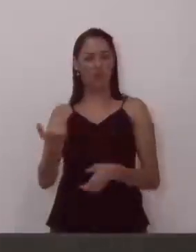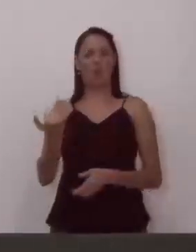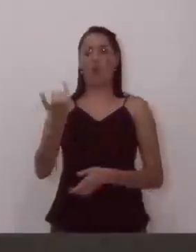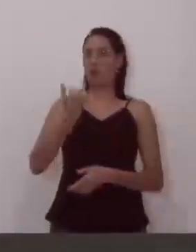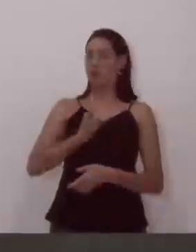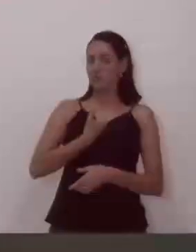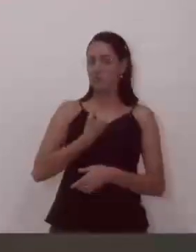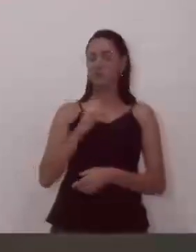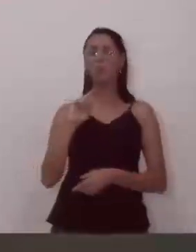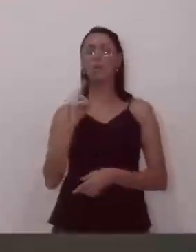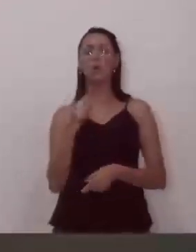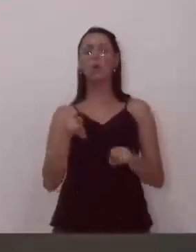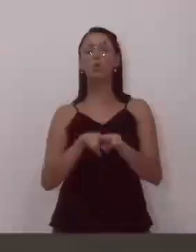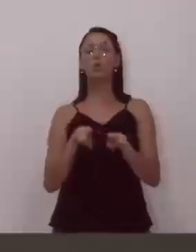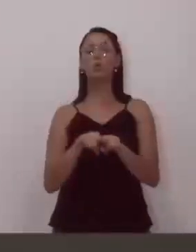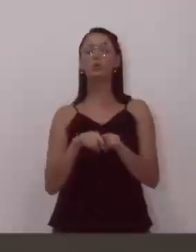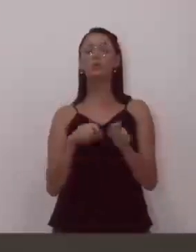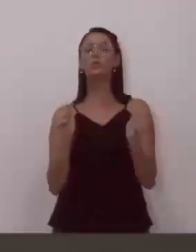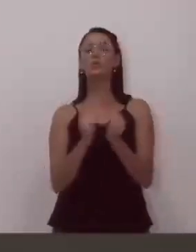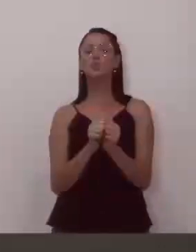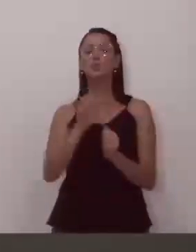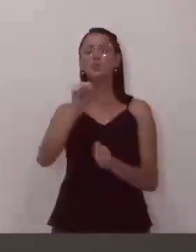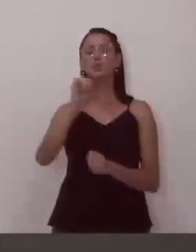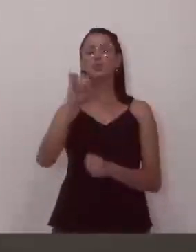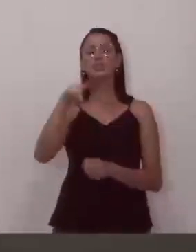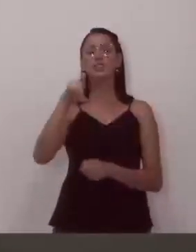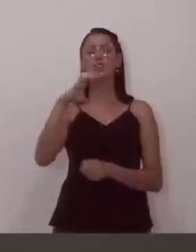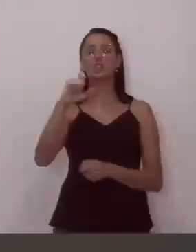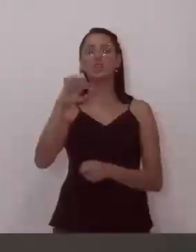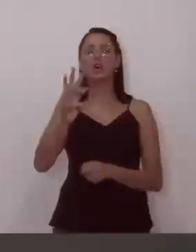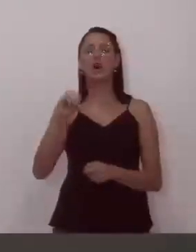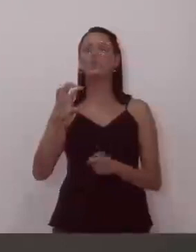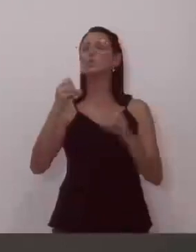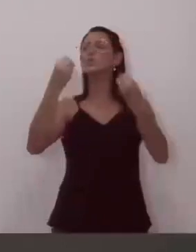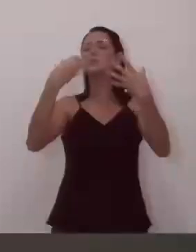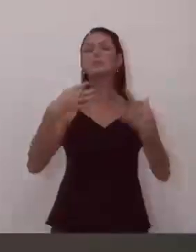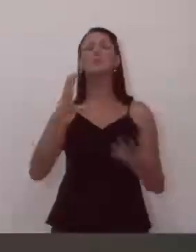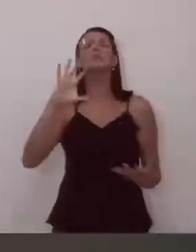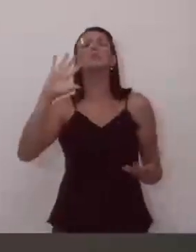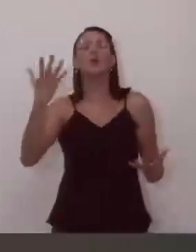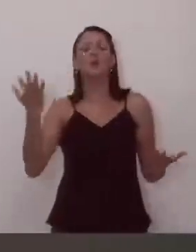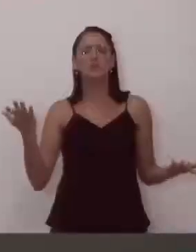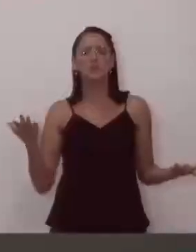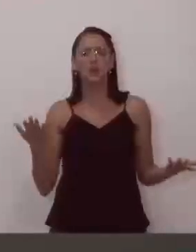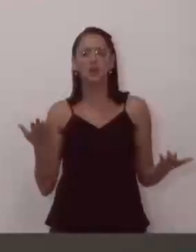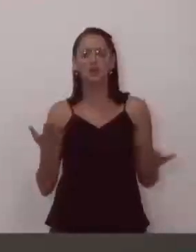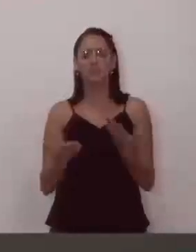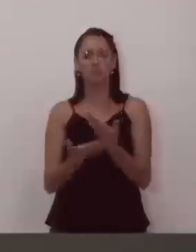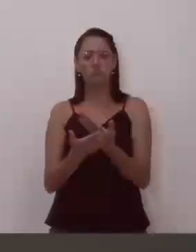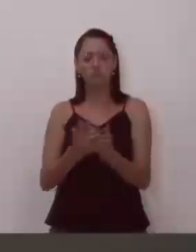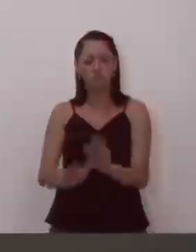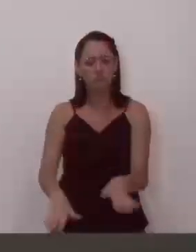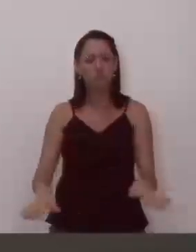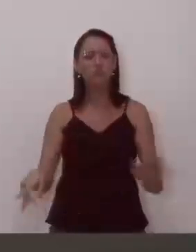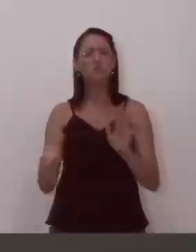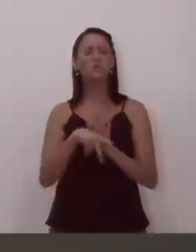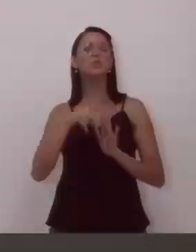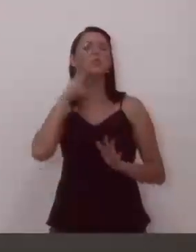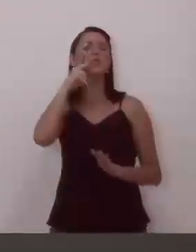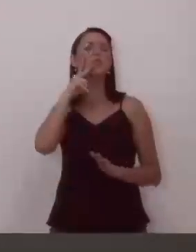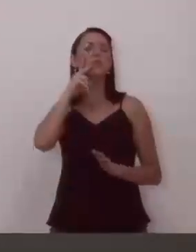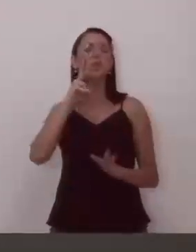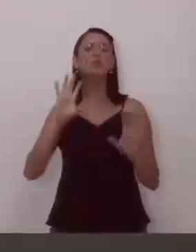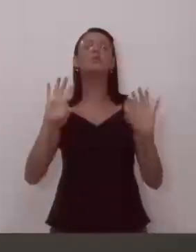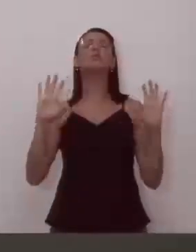o sindicato, um levantamento do que está acontecendo nas creches municipais de Vinhedo em relação a esse